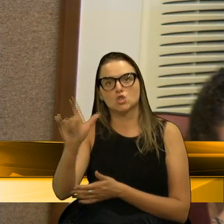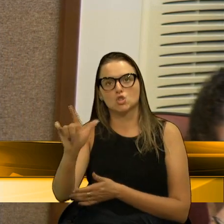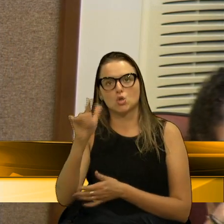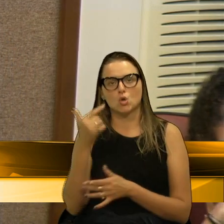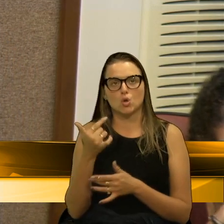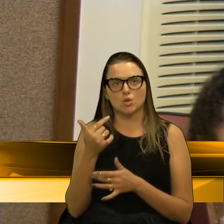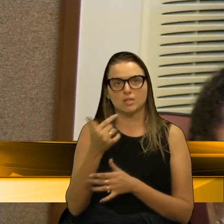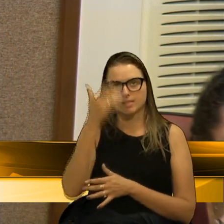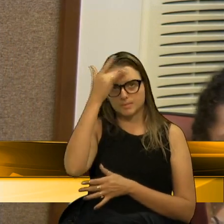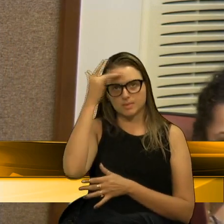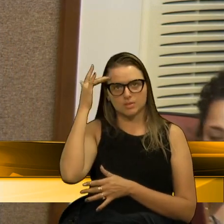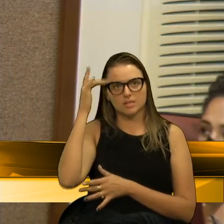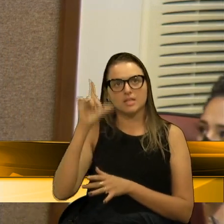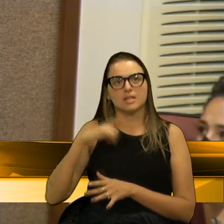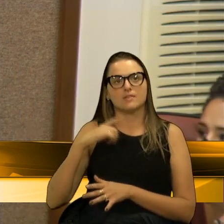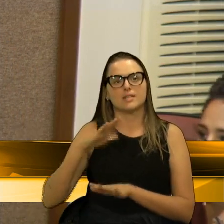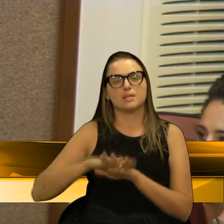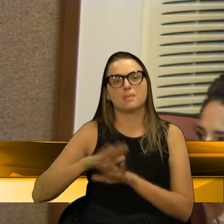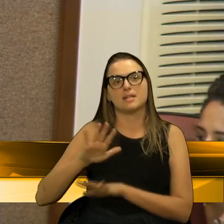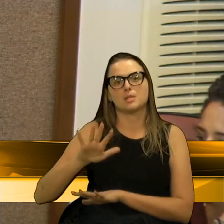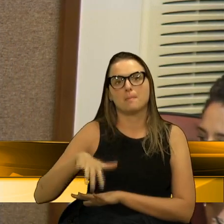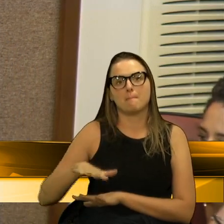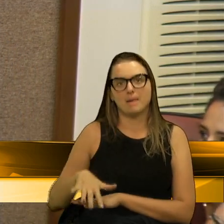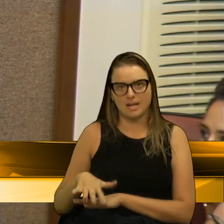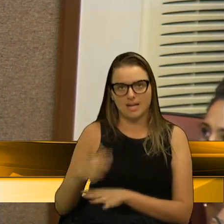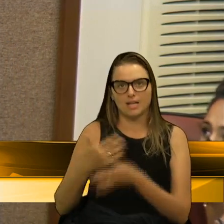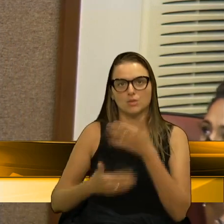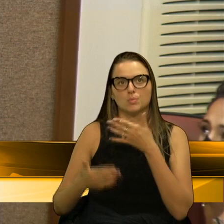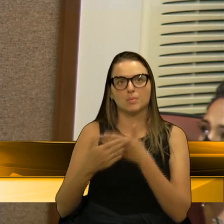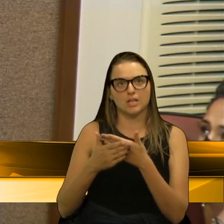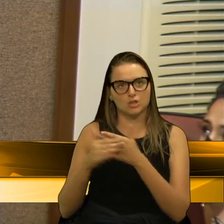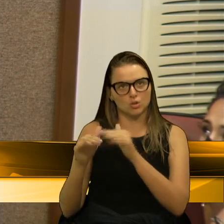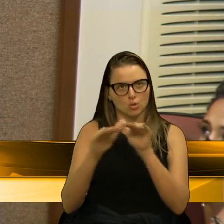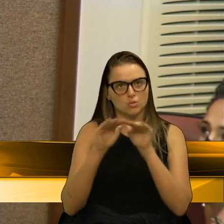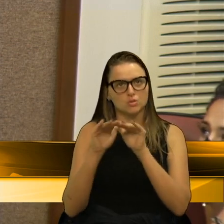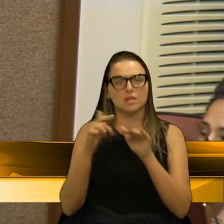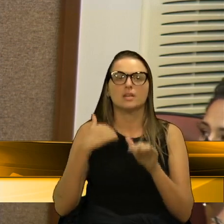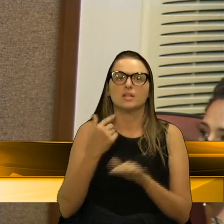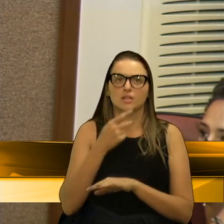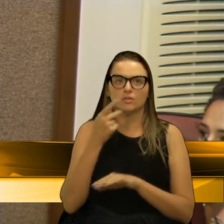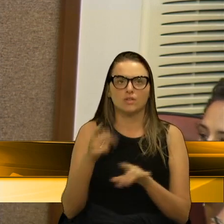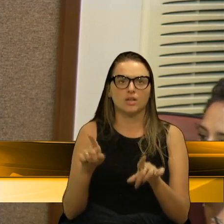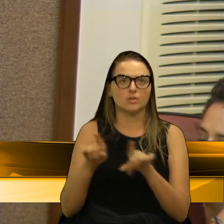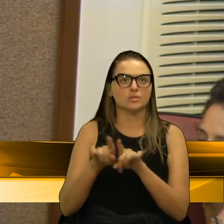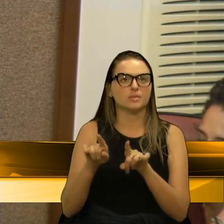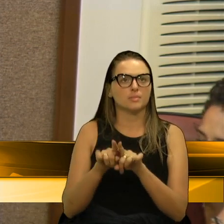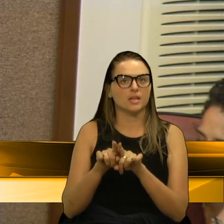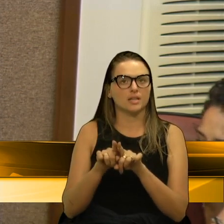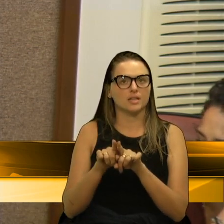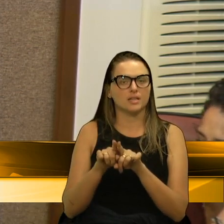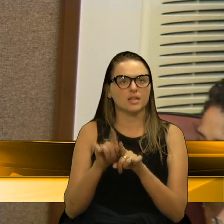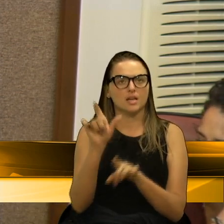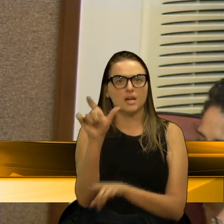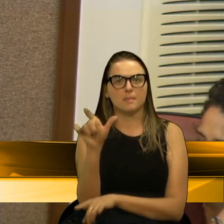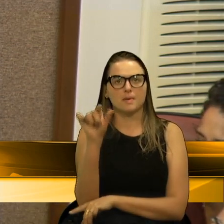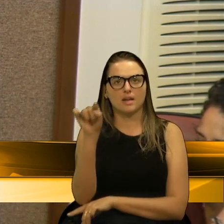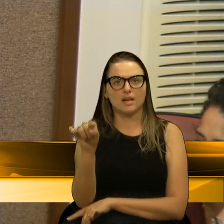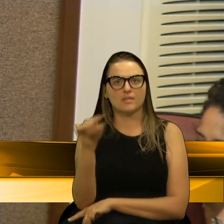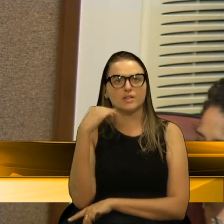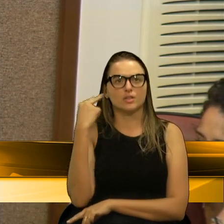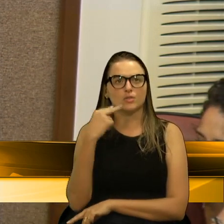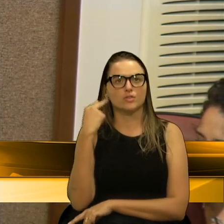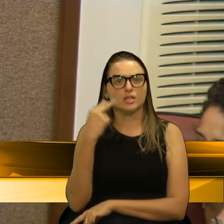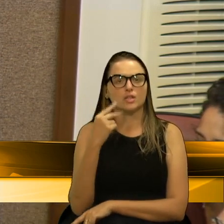baratearia a passagem de todos. E aqui eu reitero também a palavra que o vereador, meu